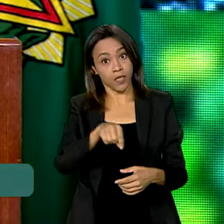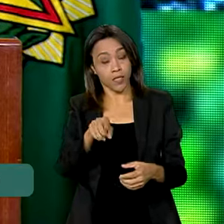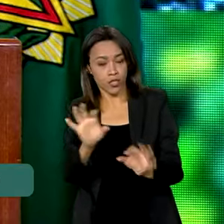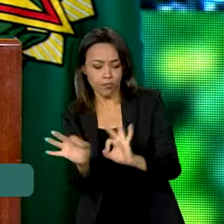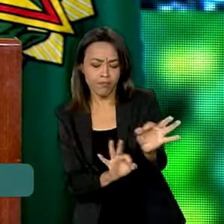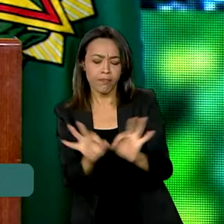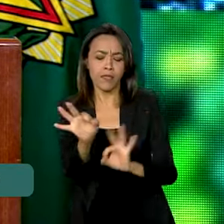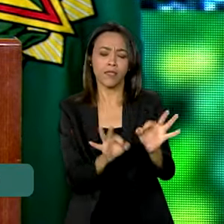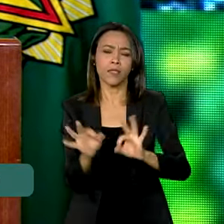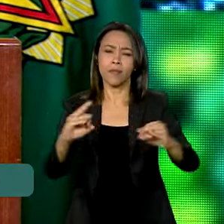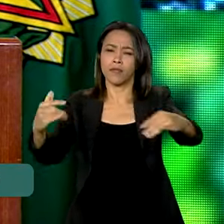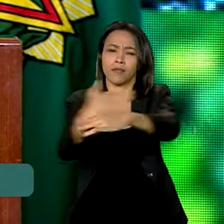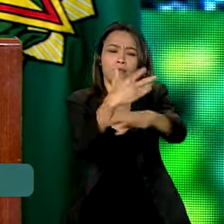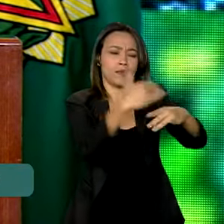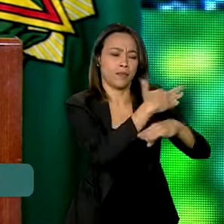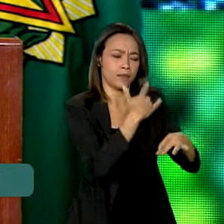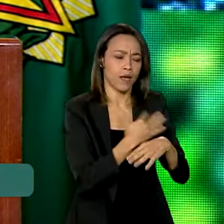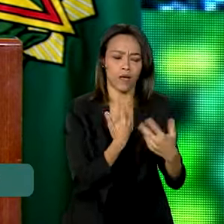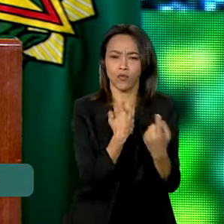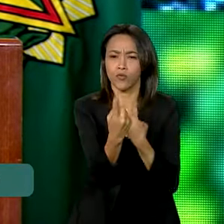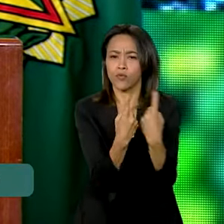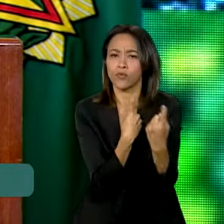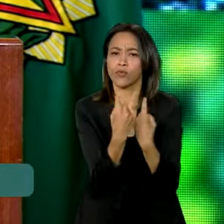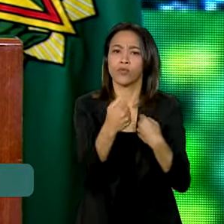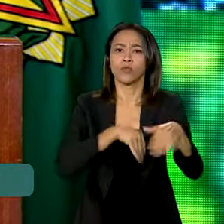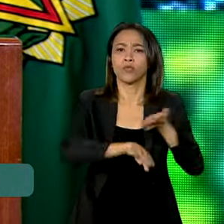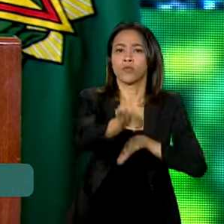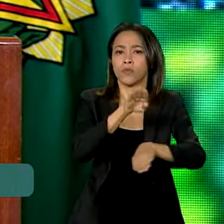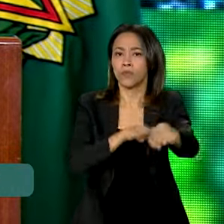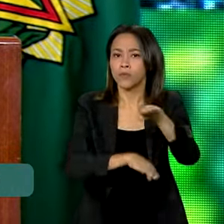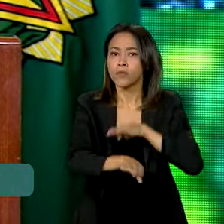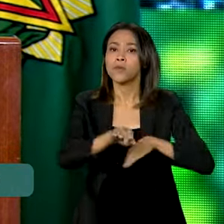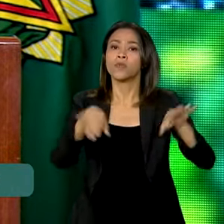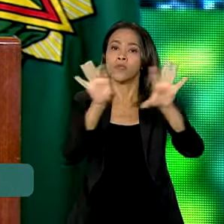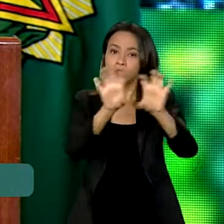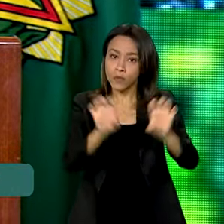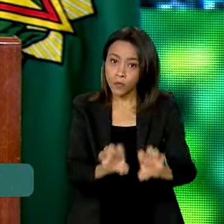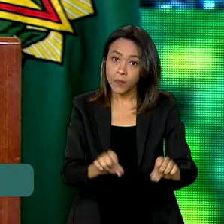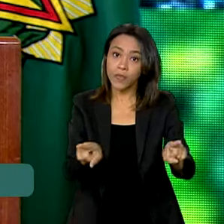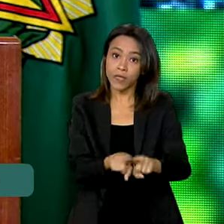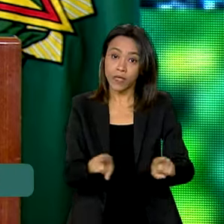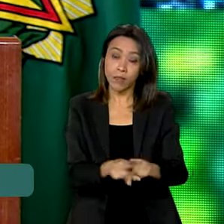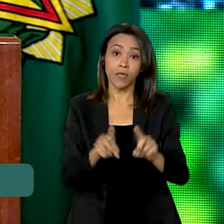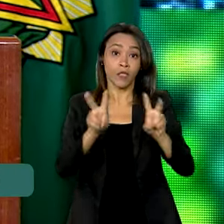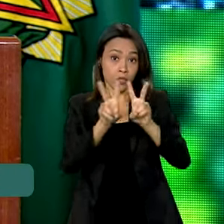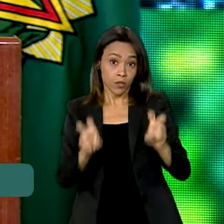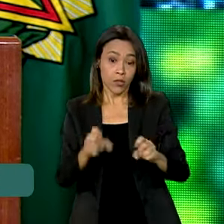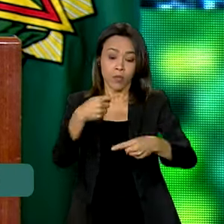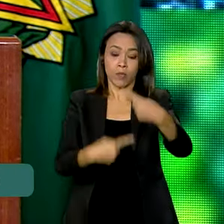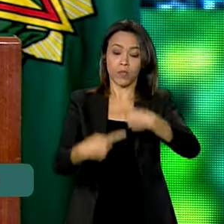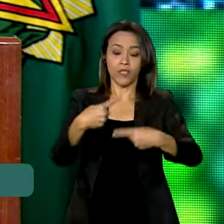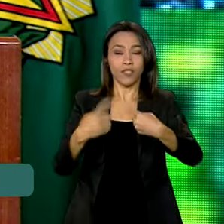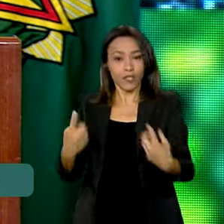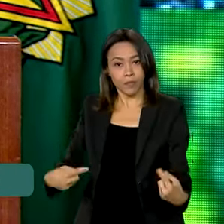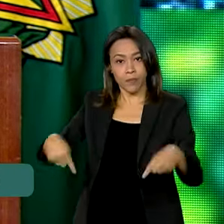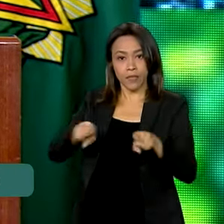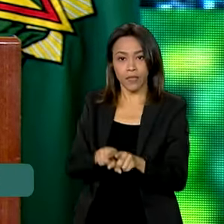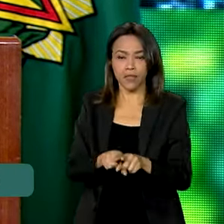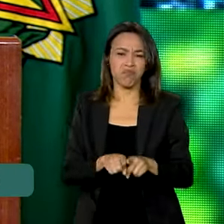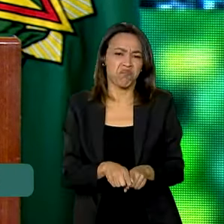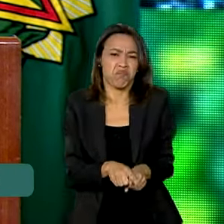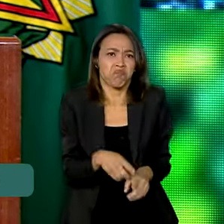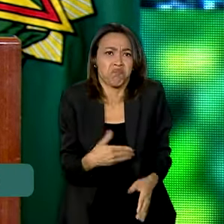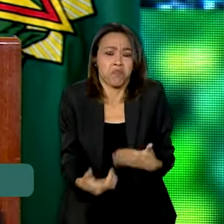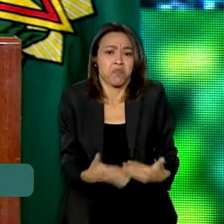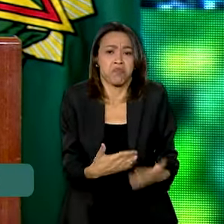planejamento urbano, mobilidade, infraestrutura e é fazer política, sobretudo, de parceria. Não importa